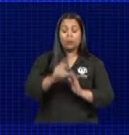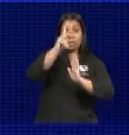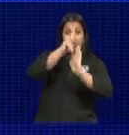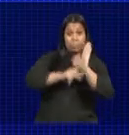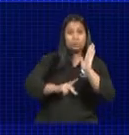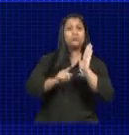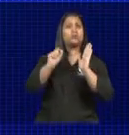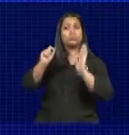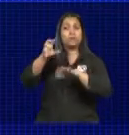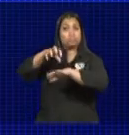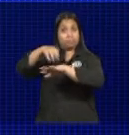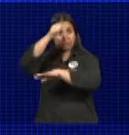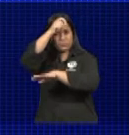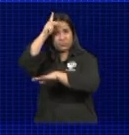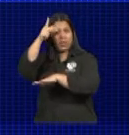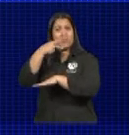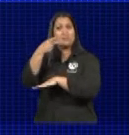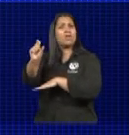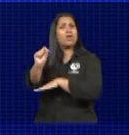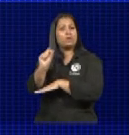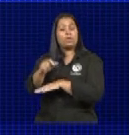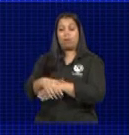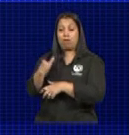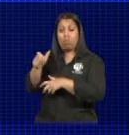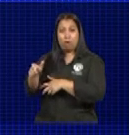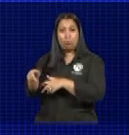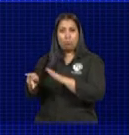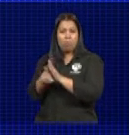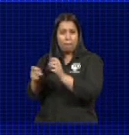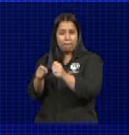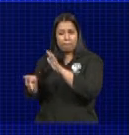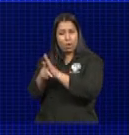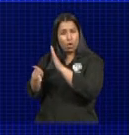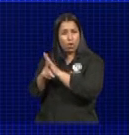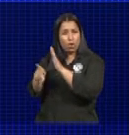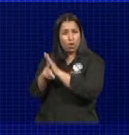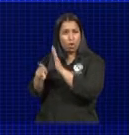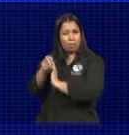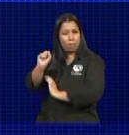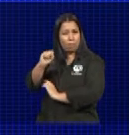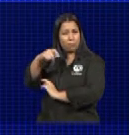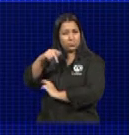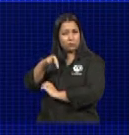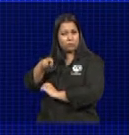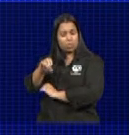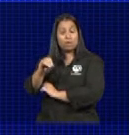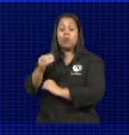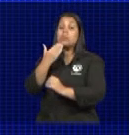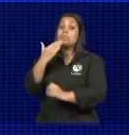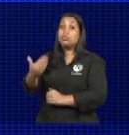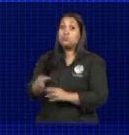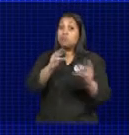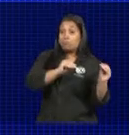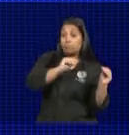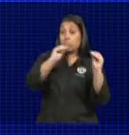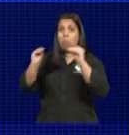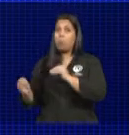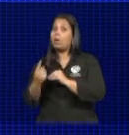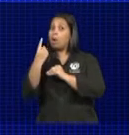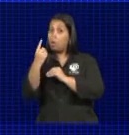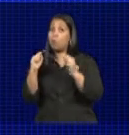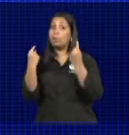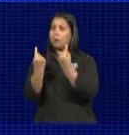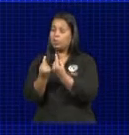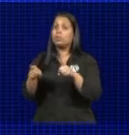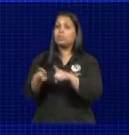Para o projeto do Executivo, que institui o regime de previdência complementar, foi solicitada a vista por uma sessão. Acatada a